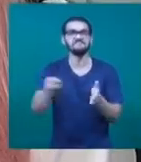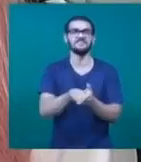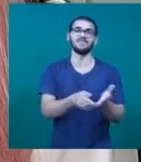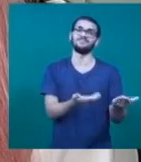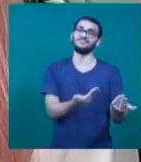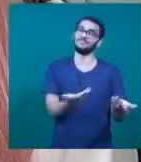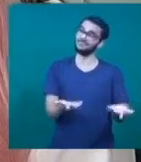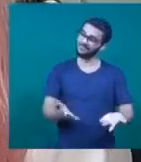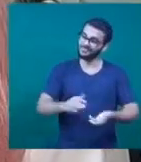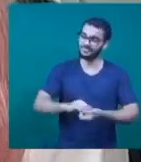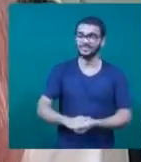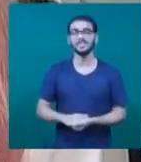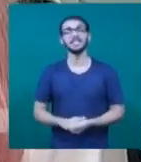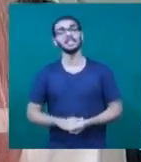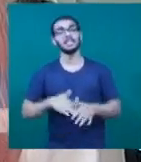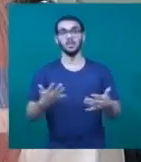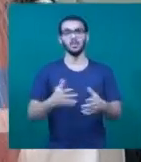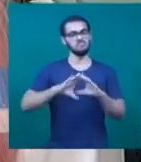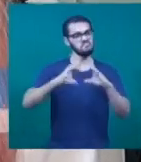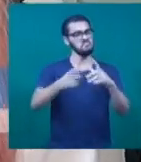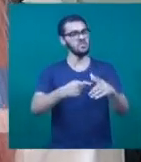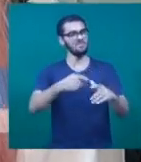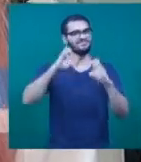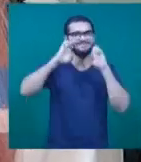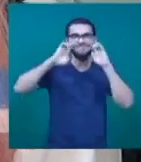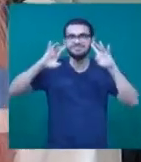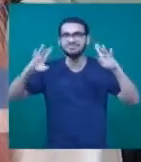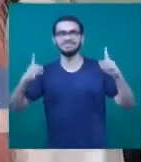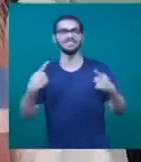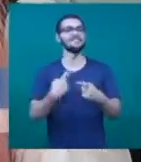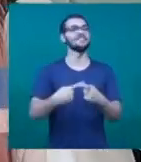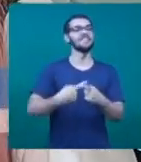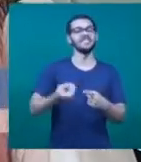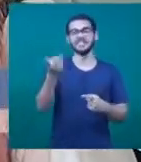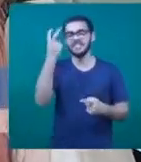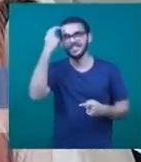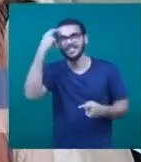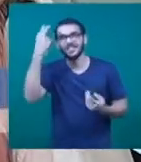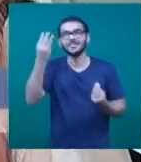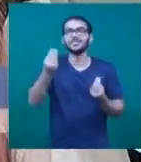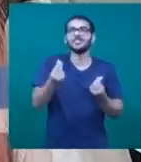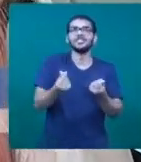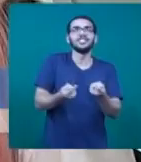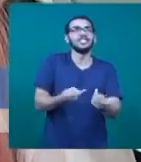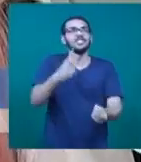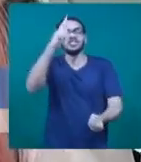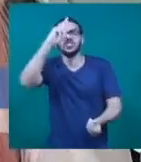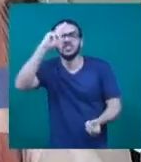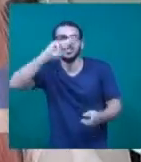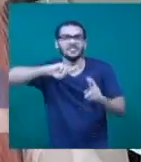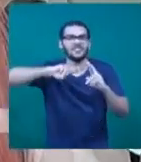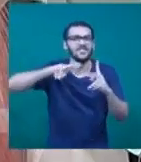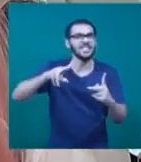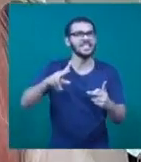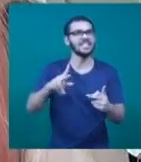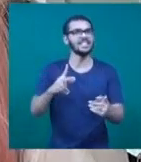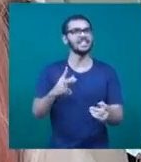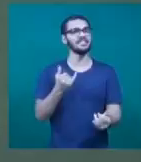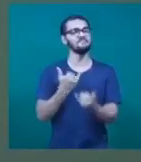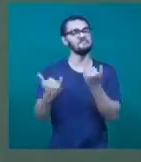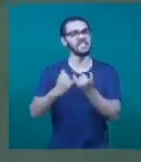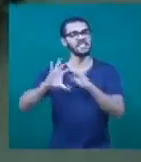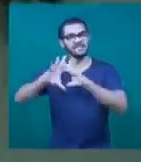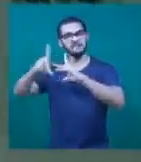É simplesmente um mundo mágico. É uma cultura, é uma outra história, parece que você está em outro mundo